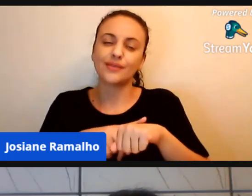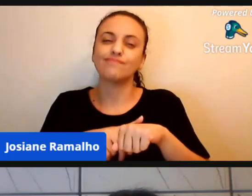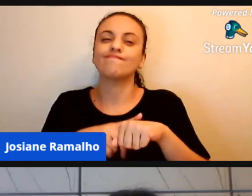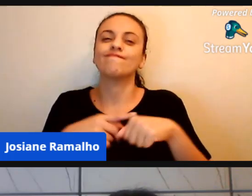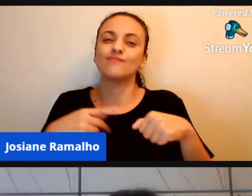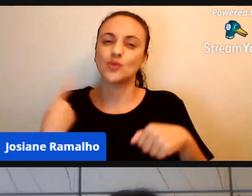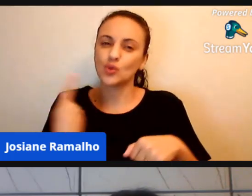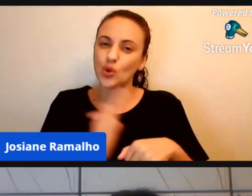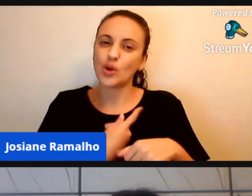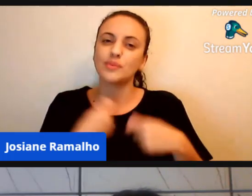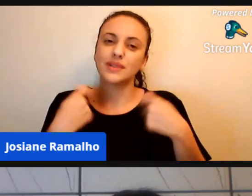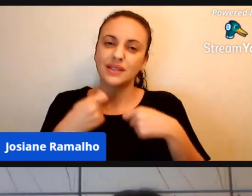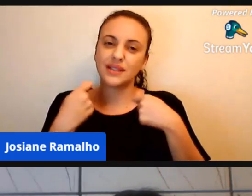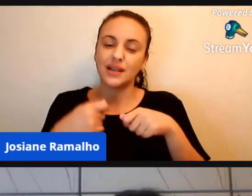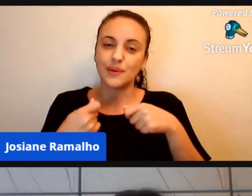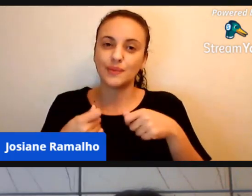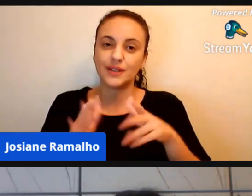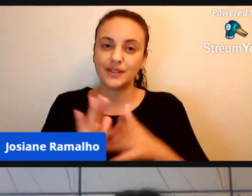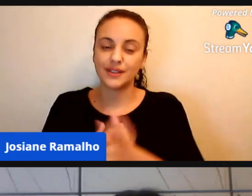que nós não tenhamos aquela,